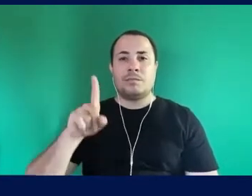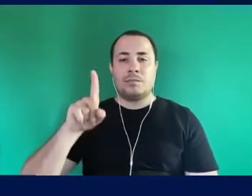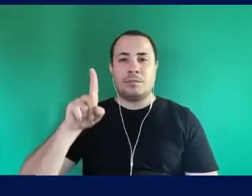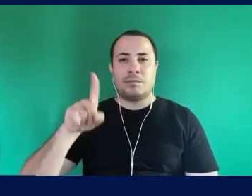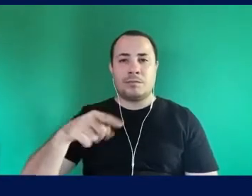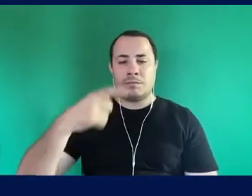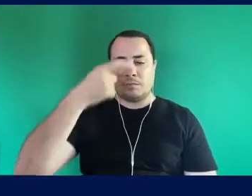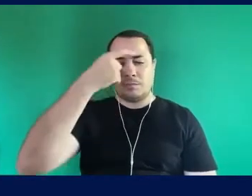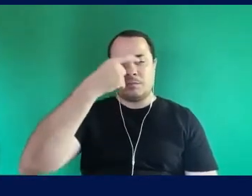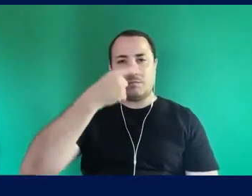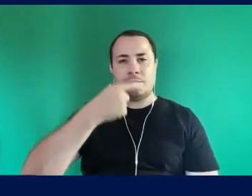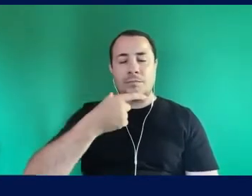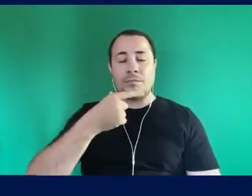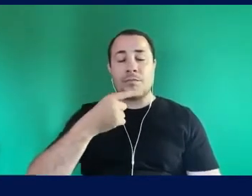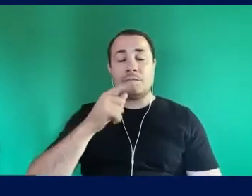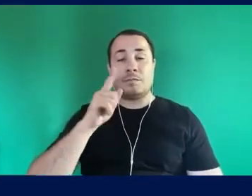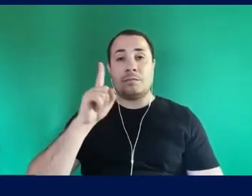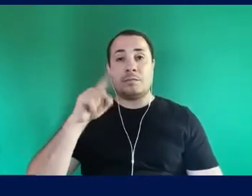De real